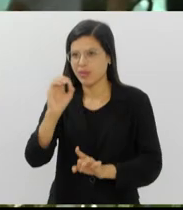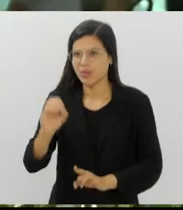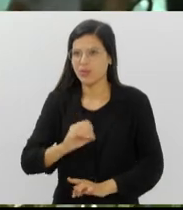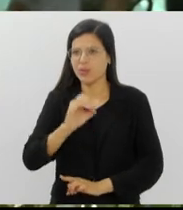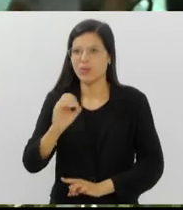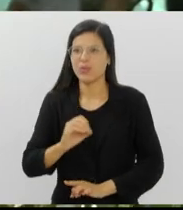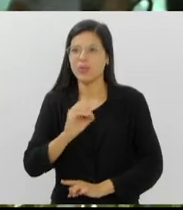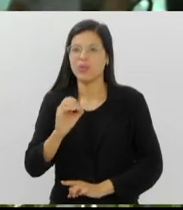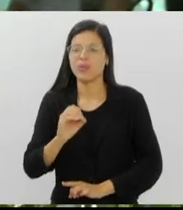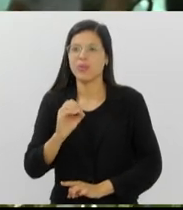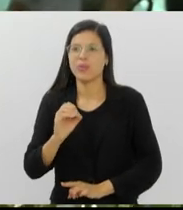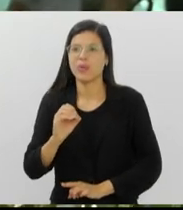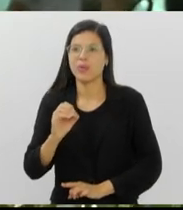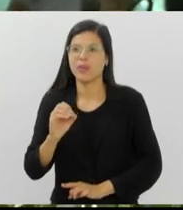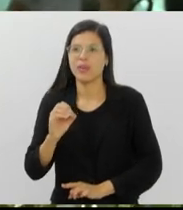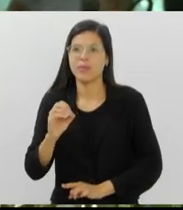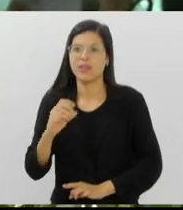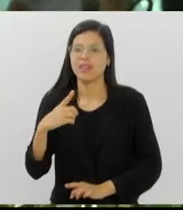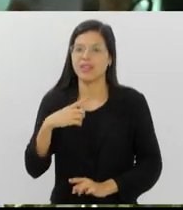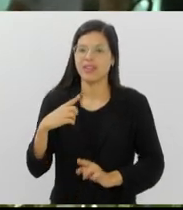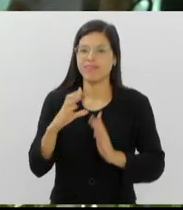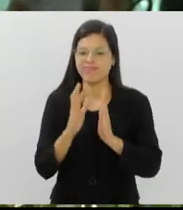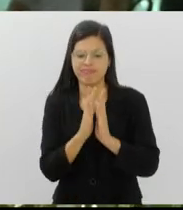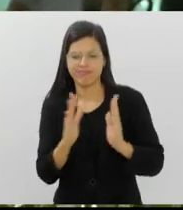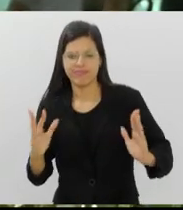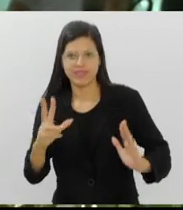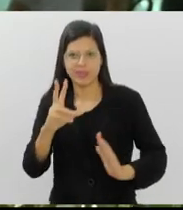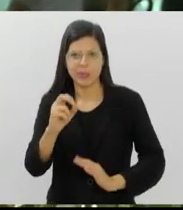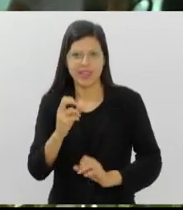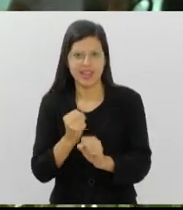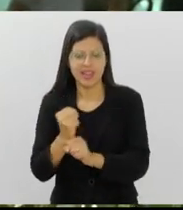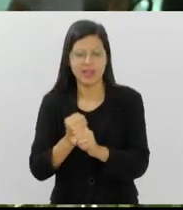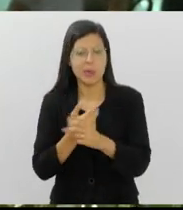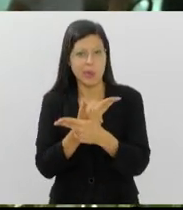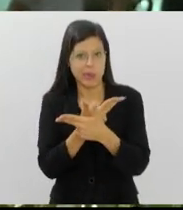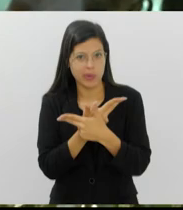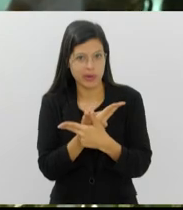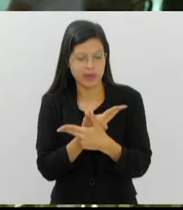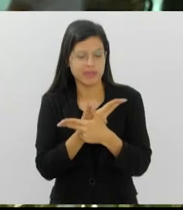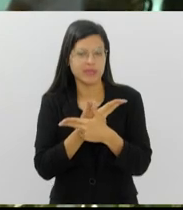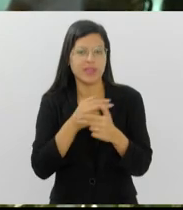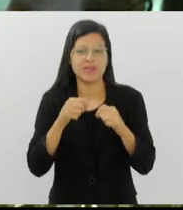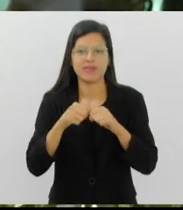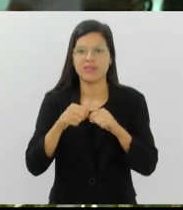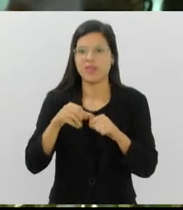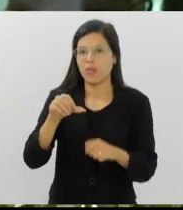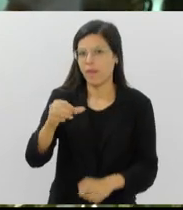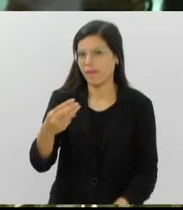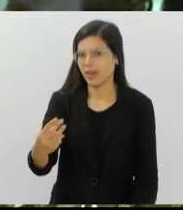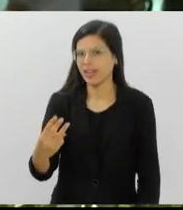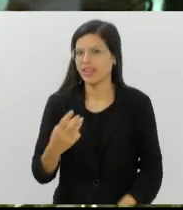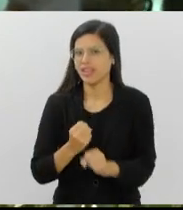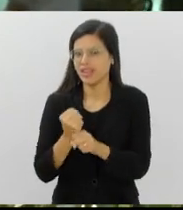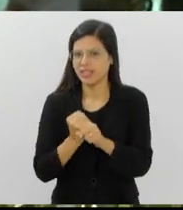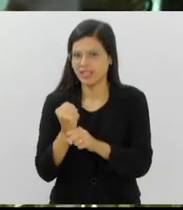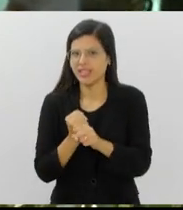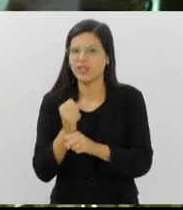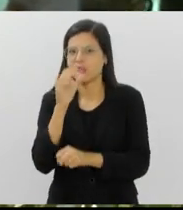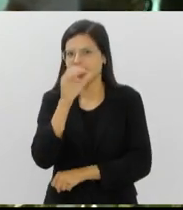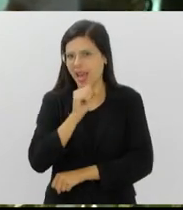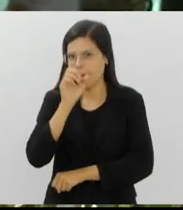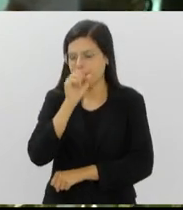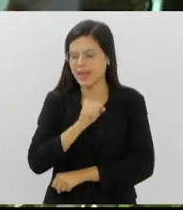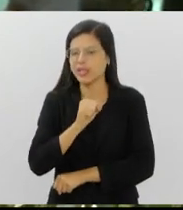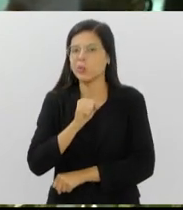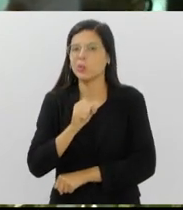apesar de ter aí uma distância de quase 50 anos, o Cristo Redentor, o monumento, faz 93 anos, no sábado, dia 12 de outubro. Isso é uma